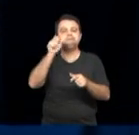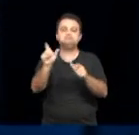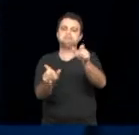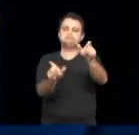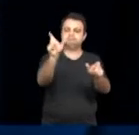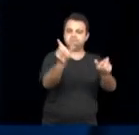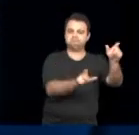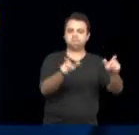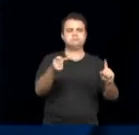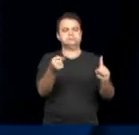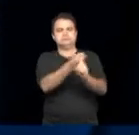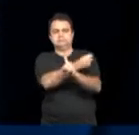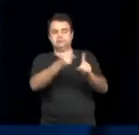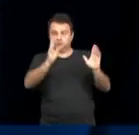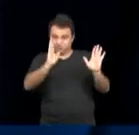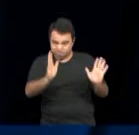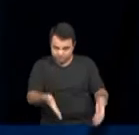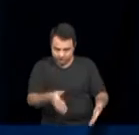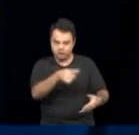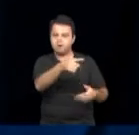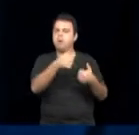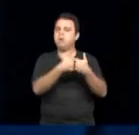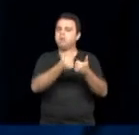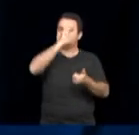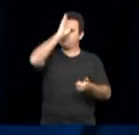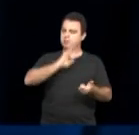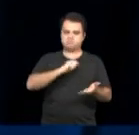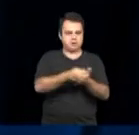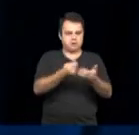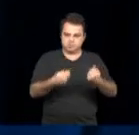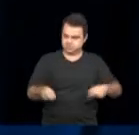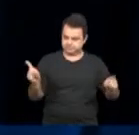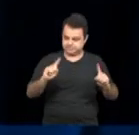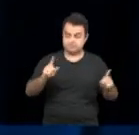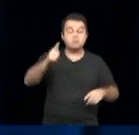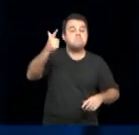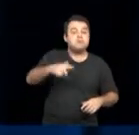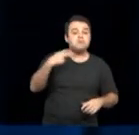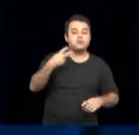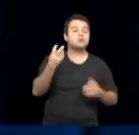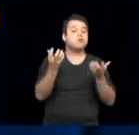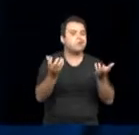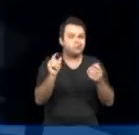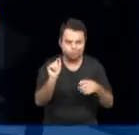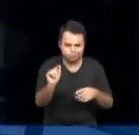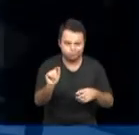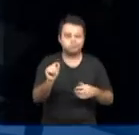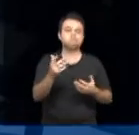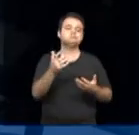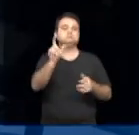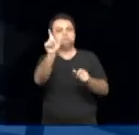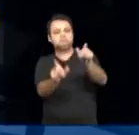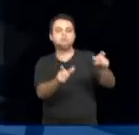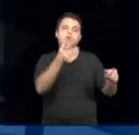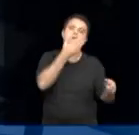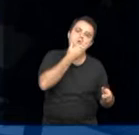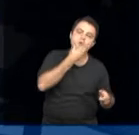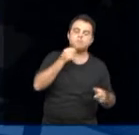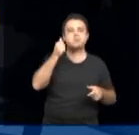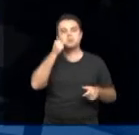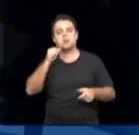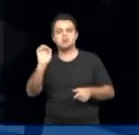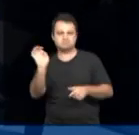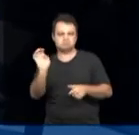urbanas de ônibus para mulheres vítimas de violência em Rio Preto. As vereadoras propõem que as pessoas que mantêm união